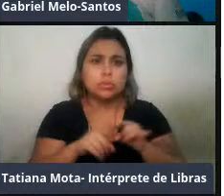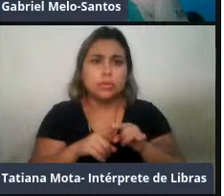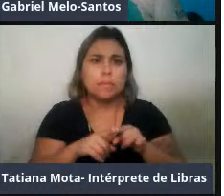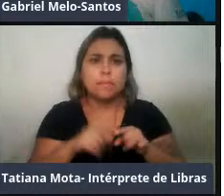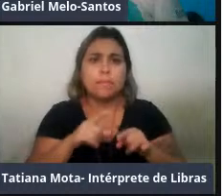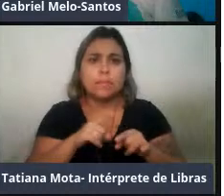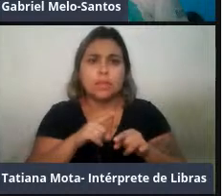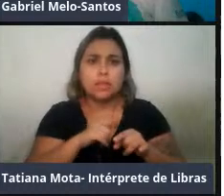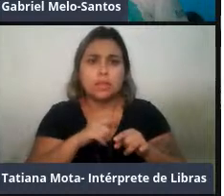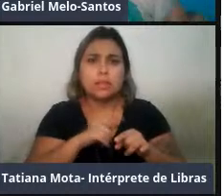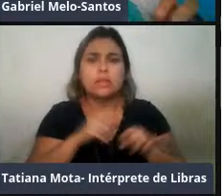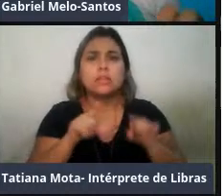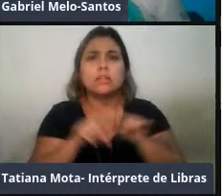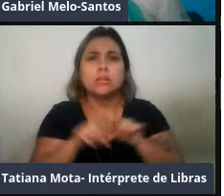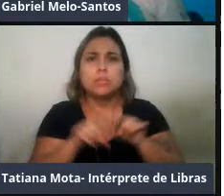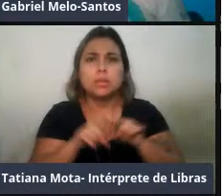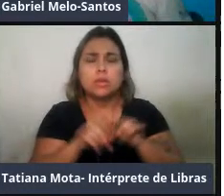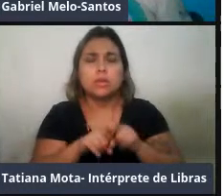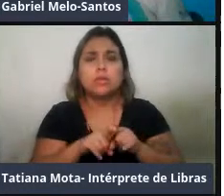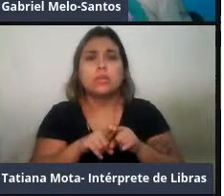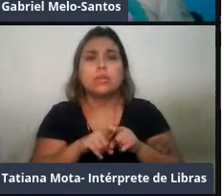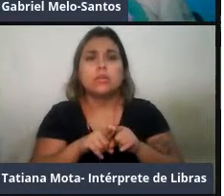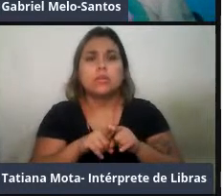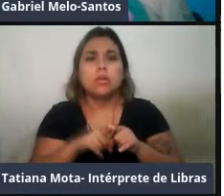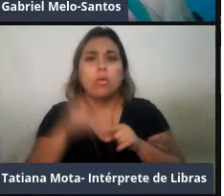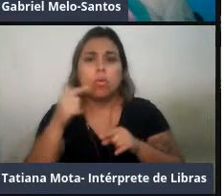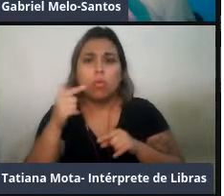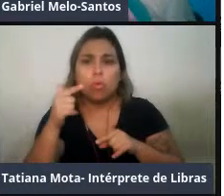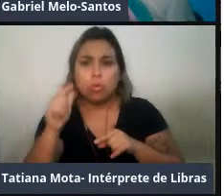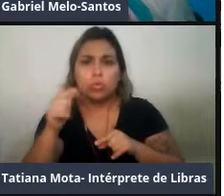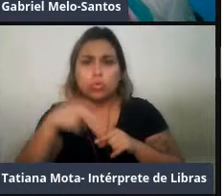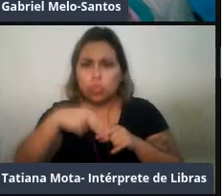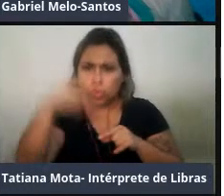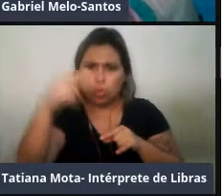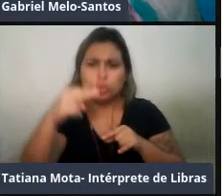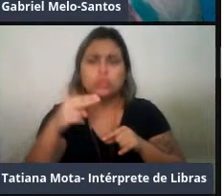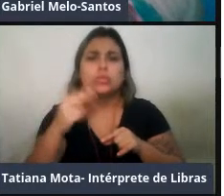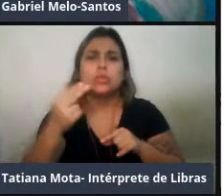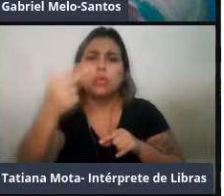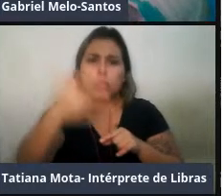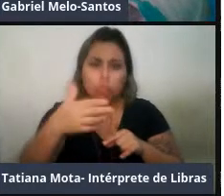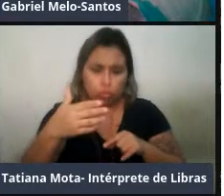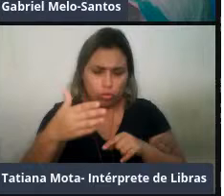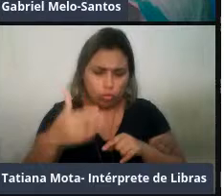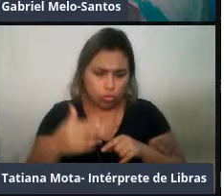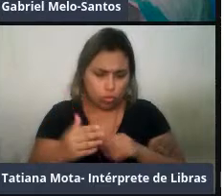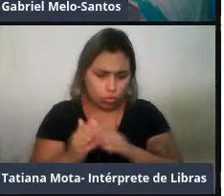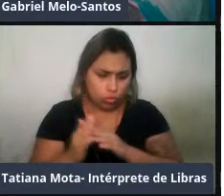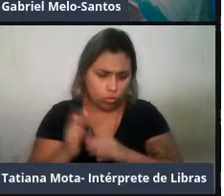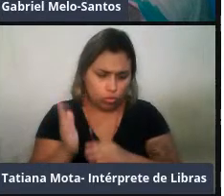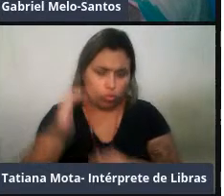Norte. Eu acho que emite também sequências estereotipadas aqui para vocês. escutarem.